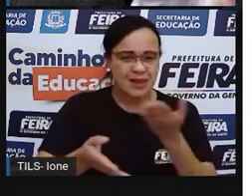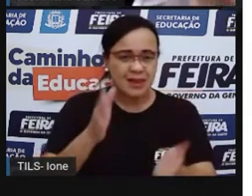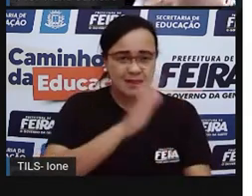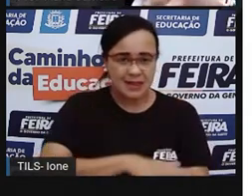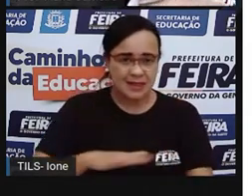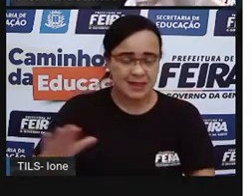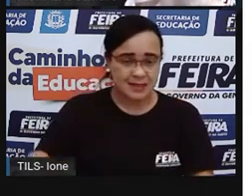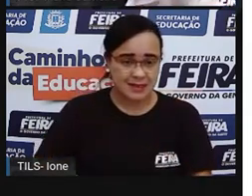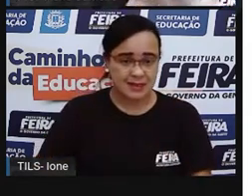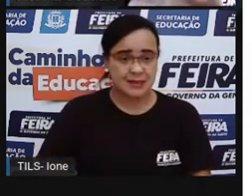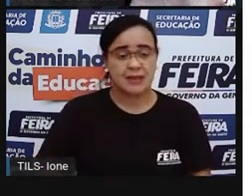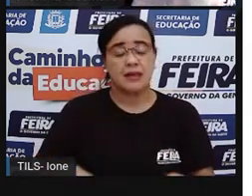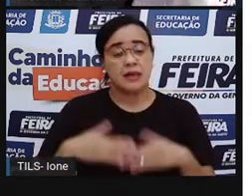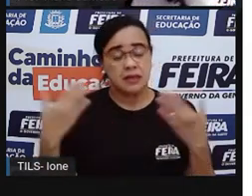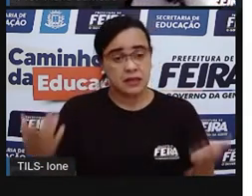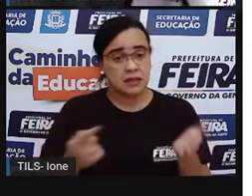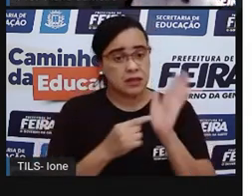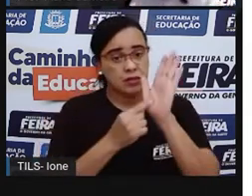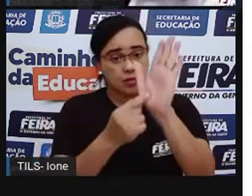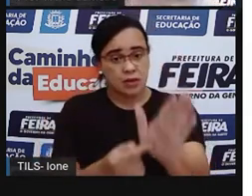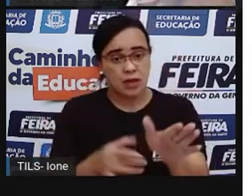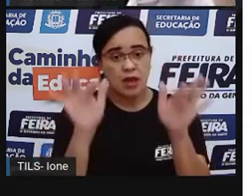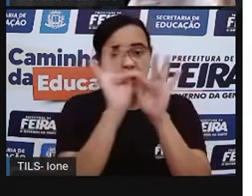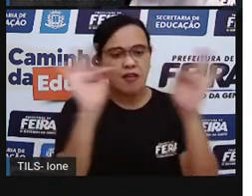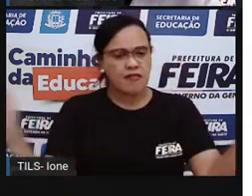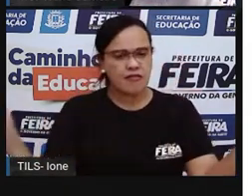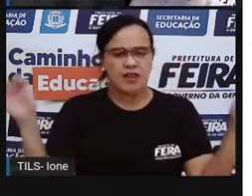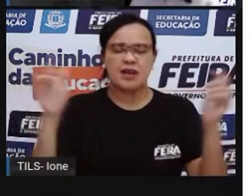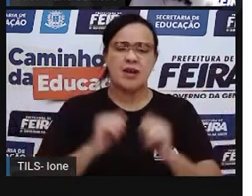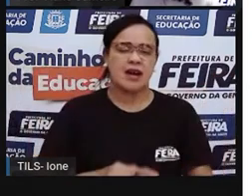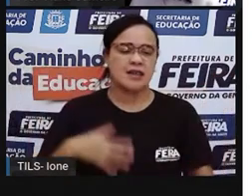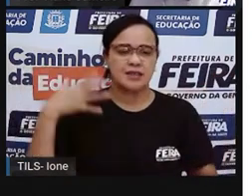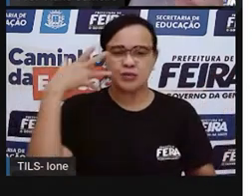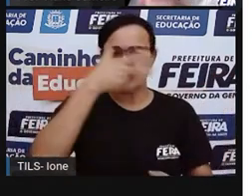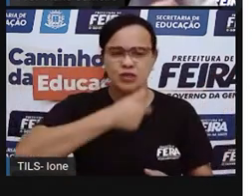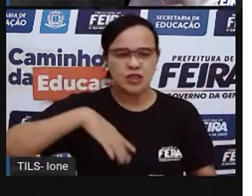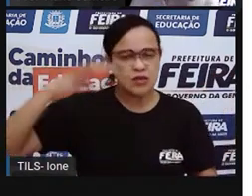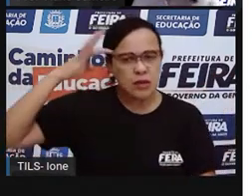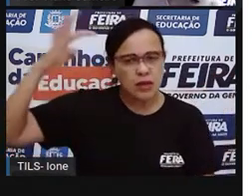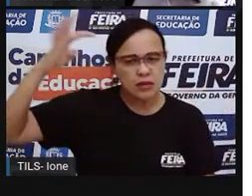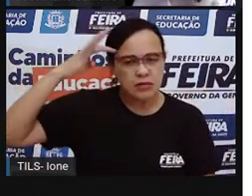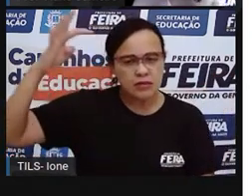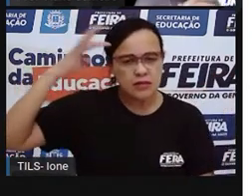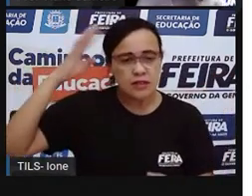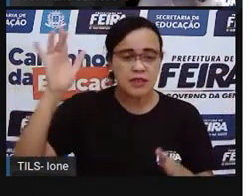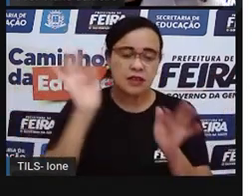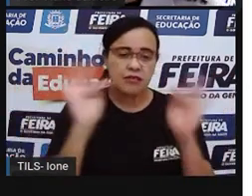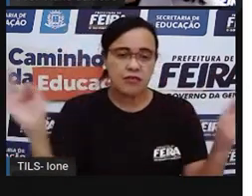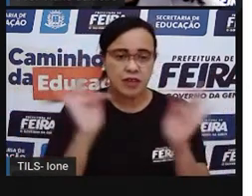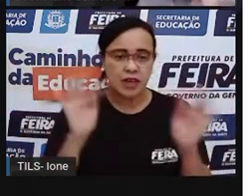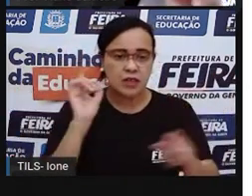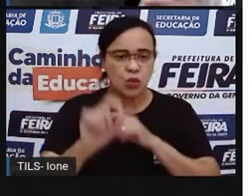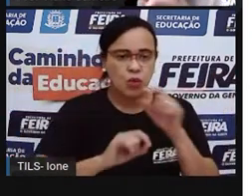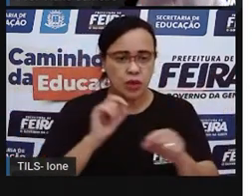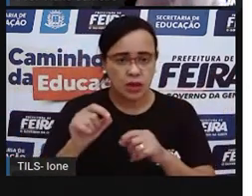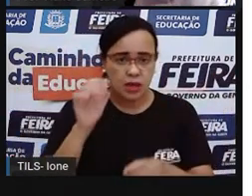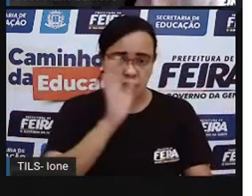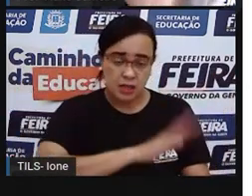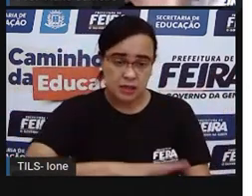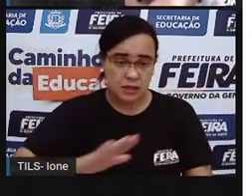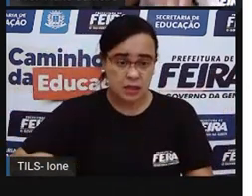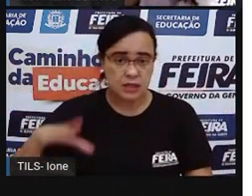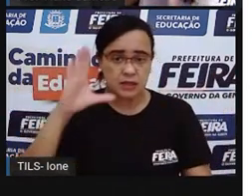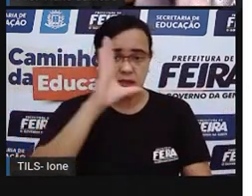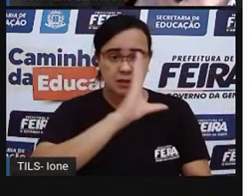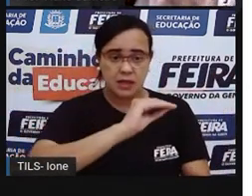interessante, para a gente concluir nossa aula e a gente refletir sobre ela. Olha só, as crianças e os adolescentes